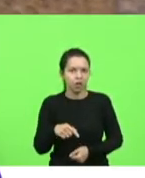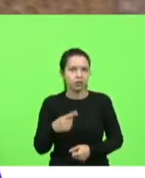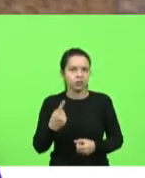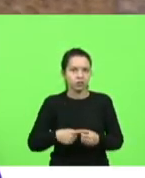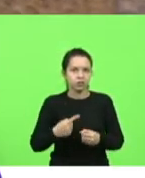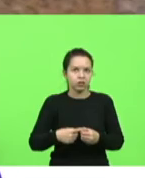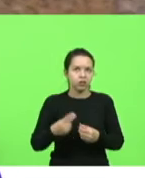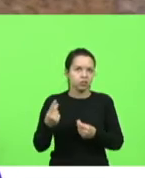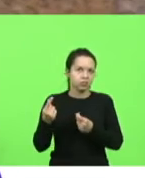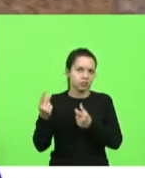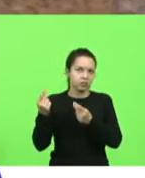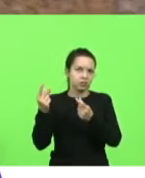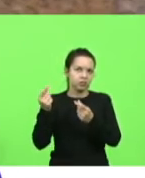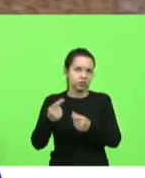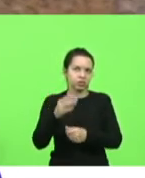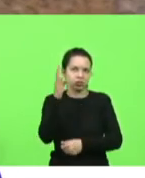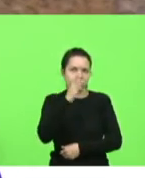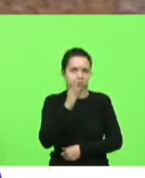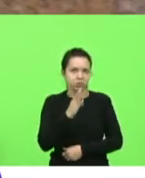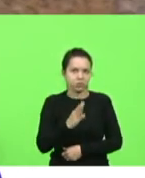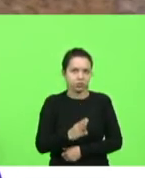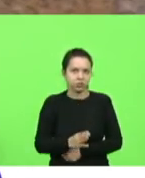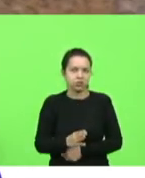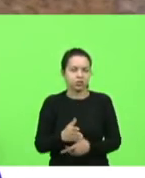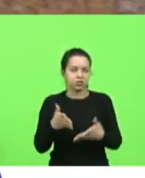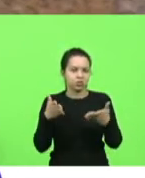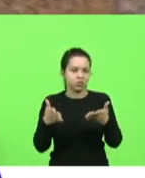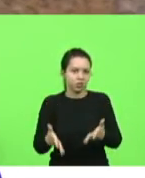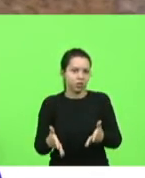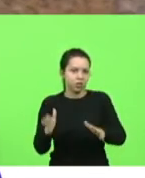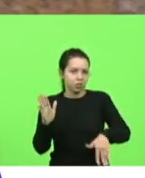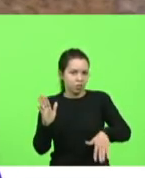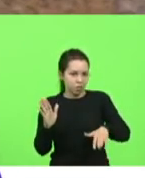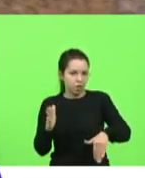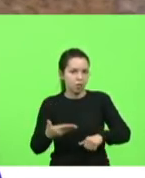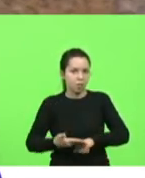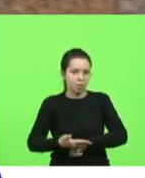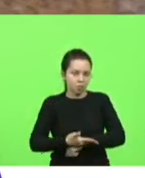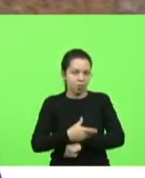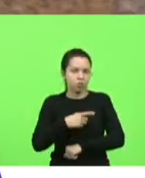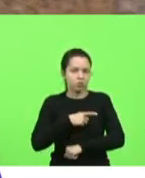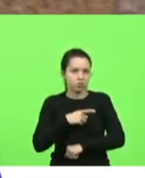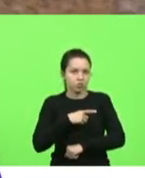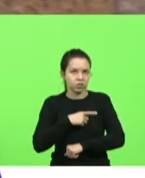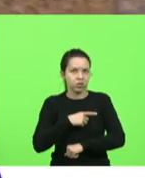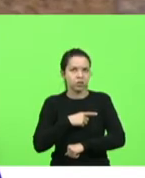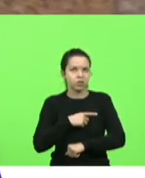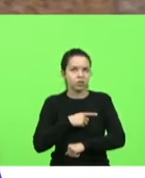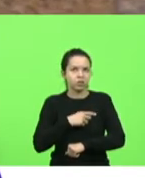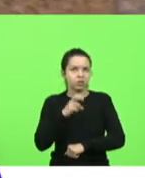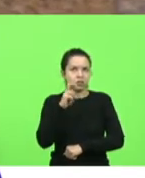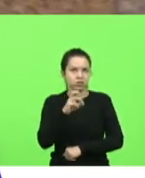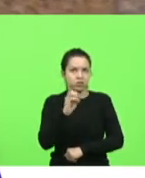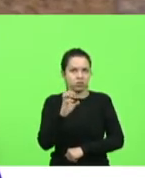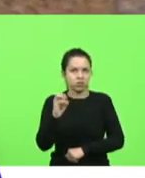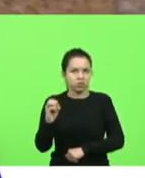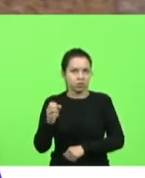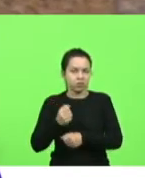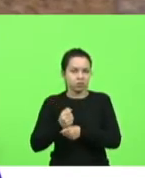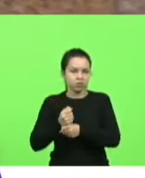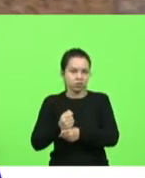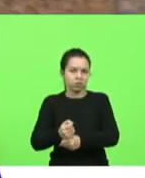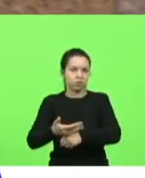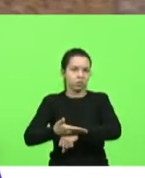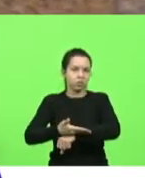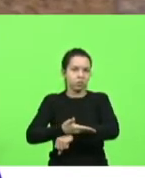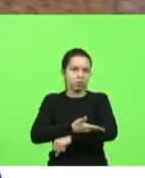500 anos chegaram pelo mar ali obviamente que ela tem porto então nós temos um porto há 500 anos numa cidade que até agora